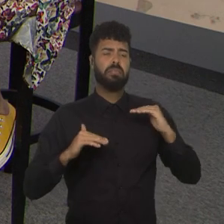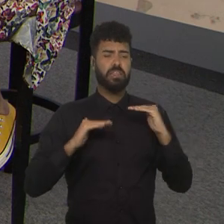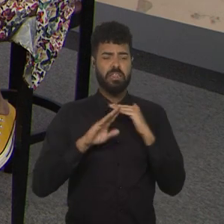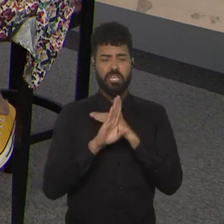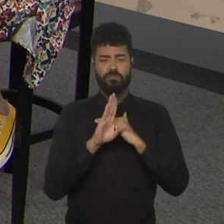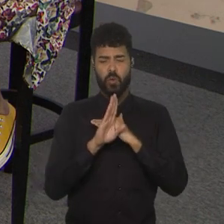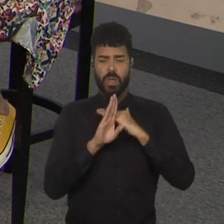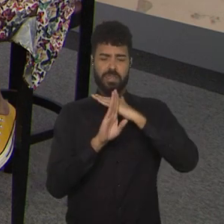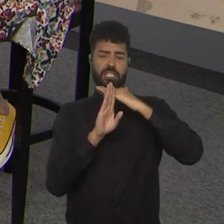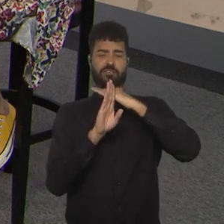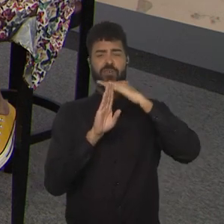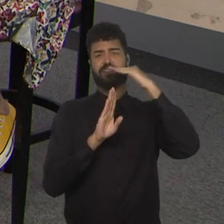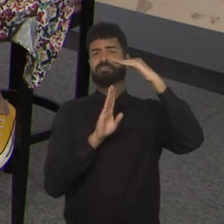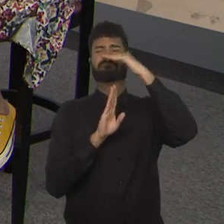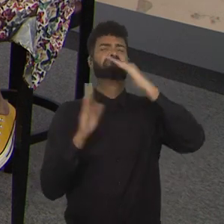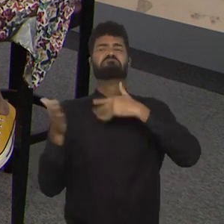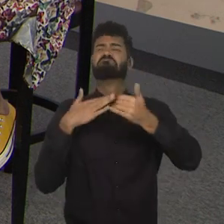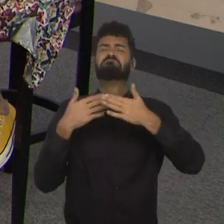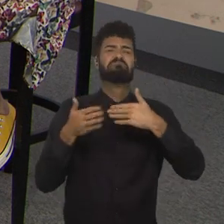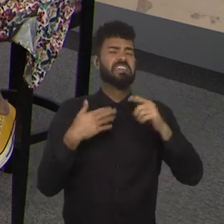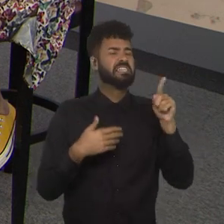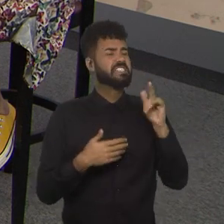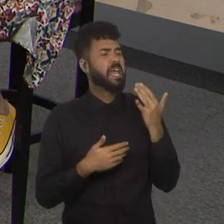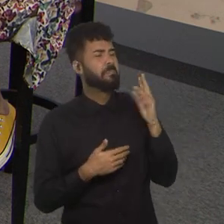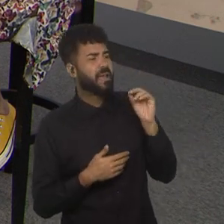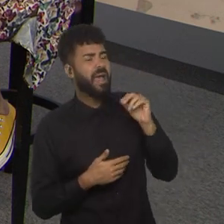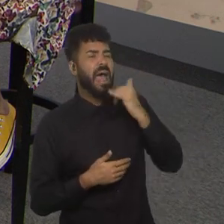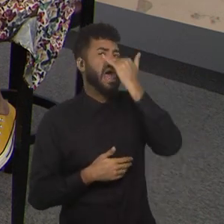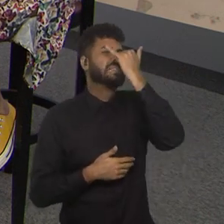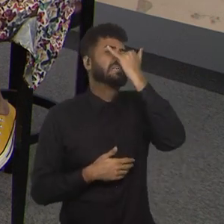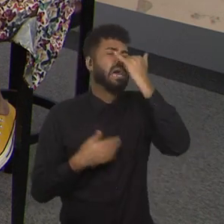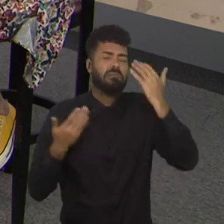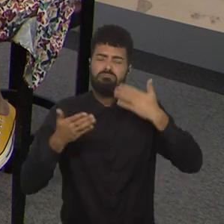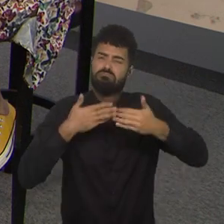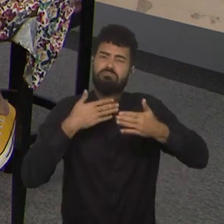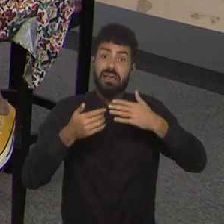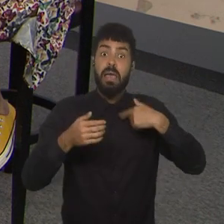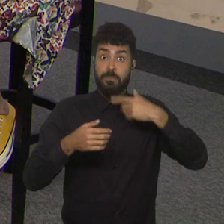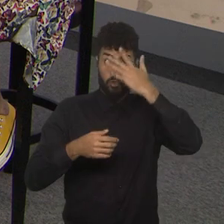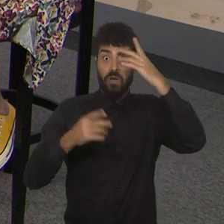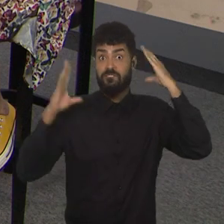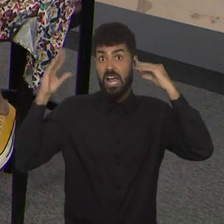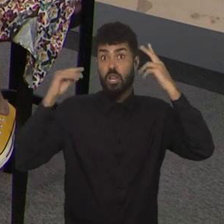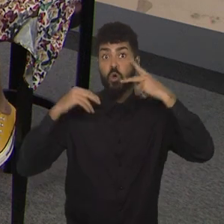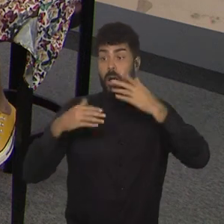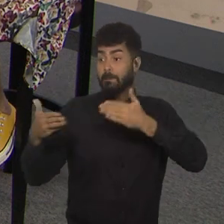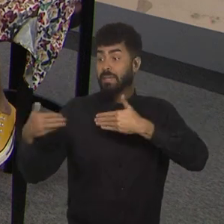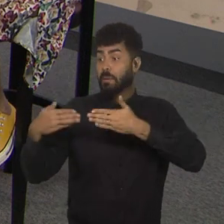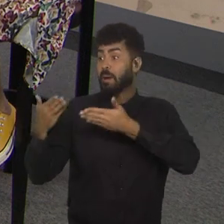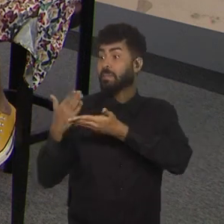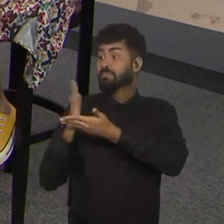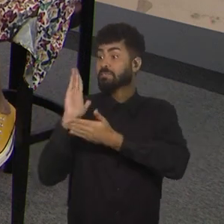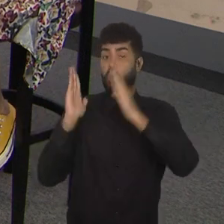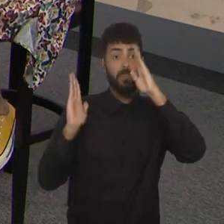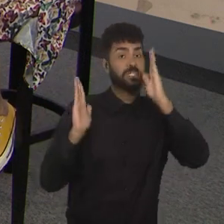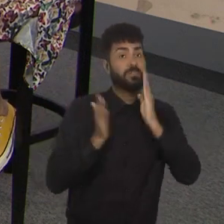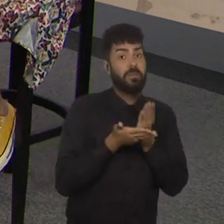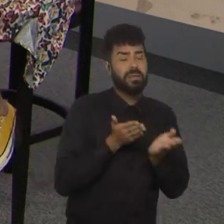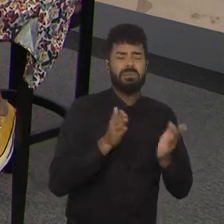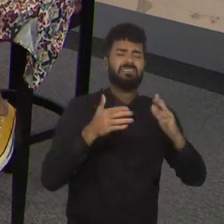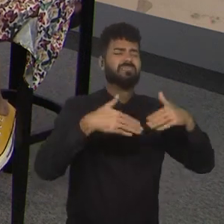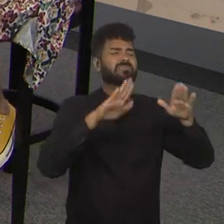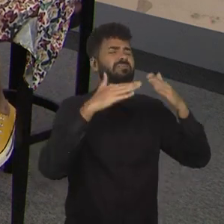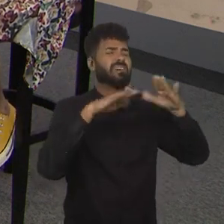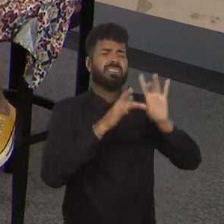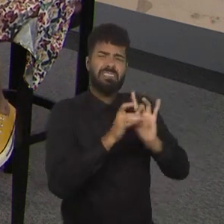chegar com o Zebra, com o Azarão, ai, o Brasil não é nada, colocaram até que o Panamá passaria no negócio de aposta que teve aí, eu falo, gente, deixa todo mundo